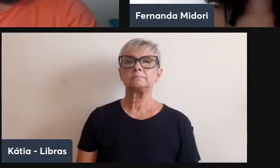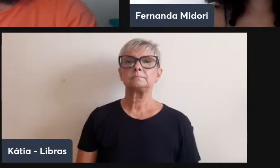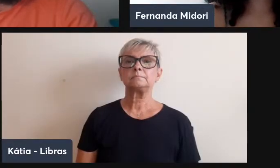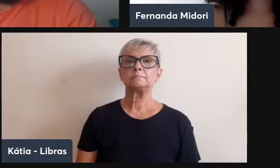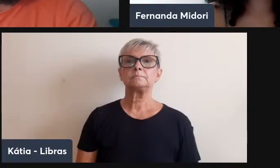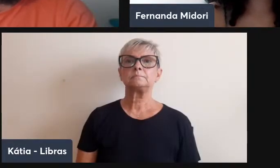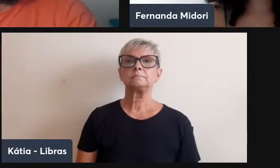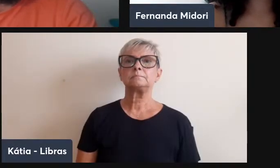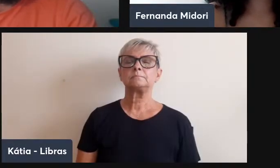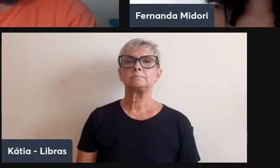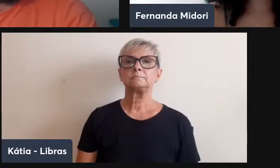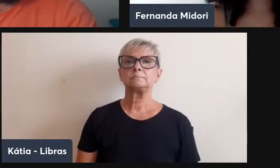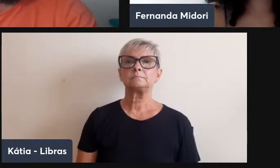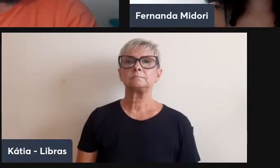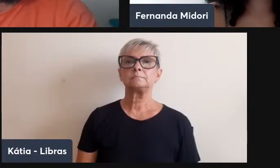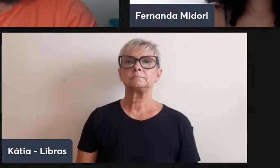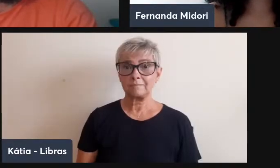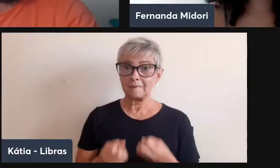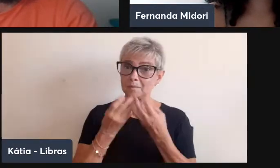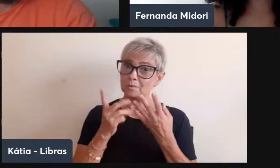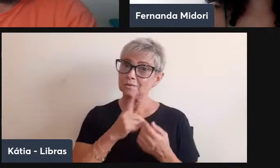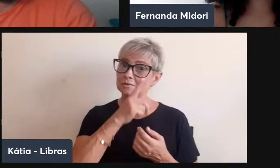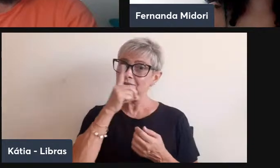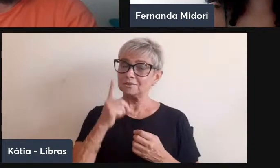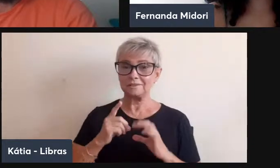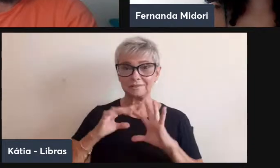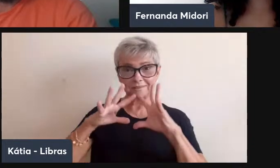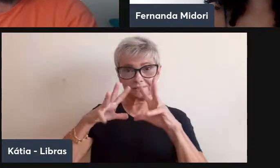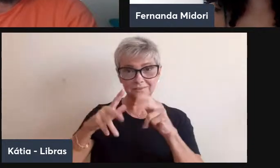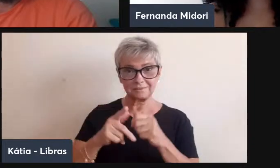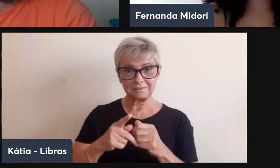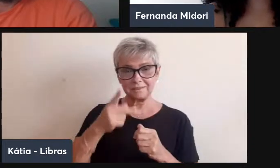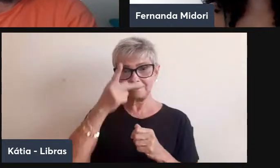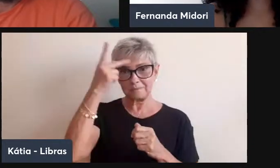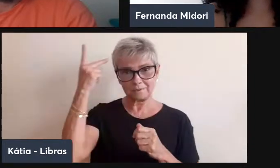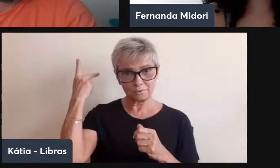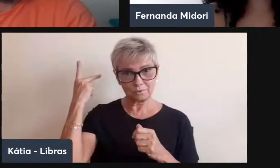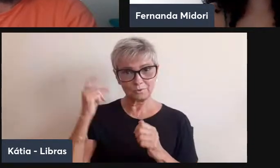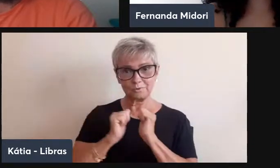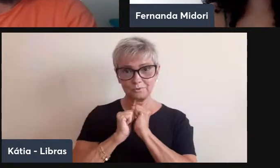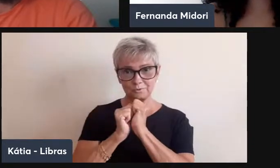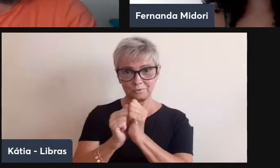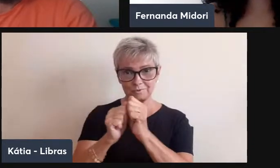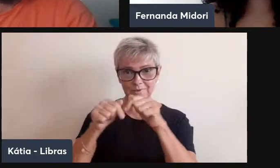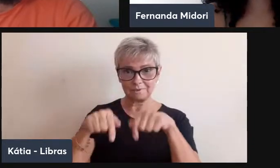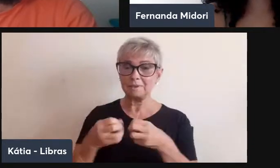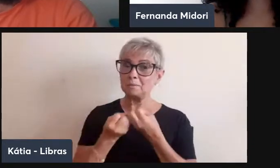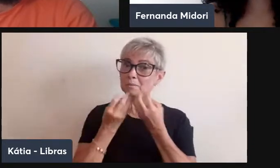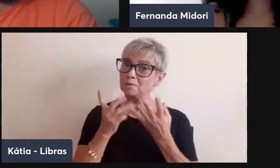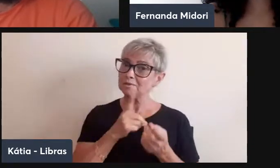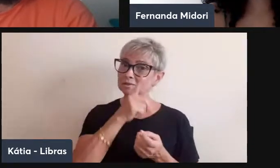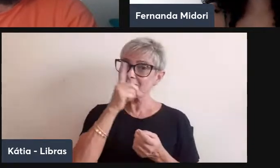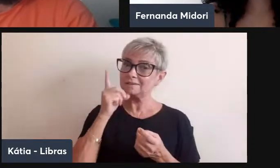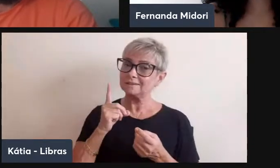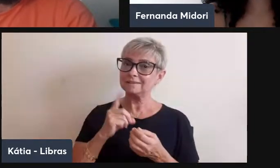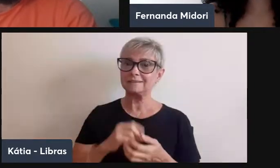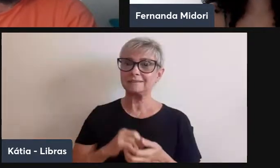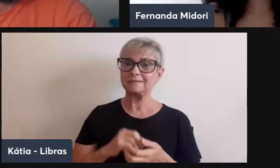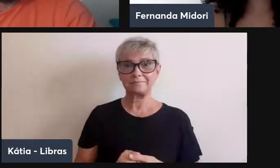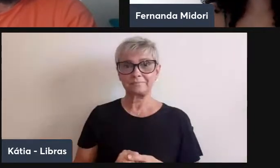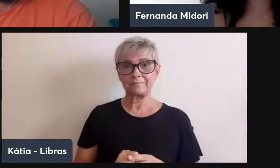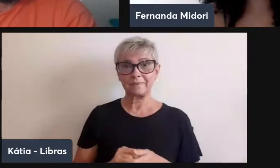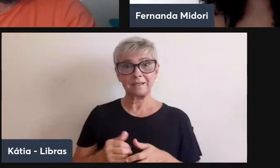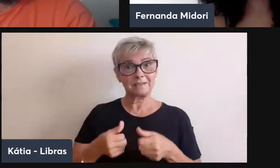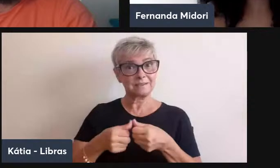Olá a todos, a todas as pessoas que nos acompanham, muito bom dia. Estamos aí